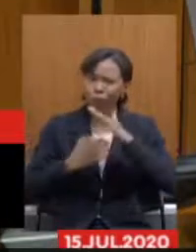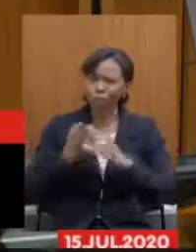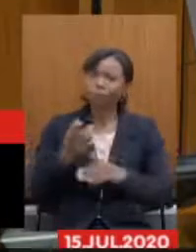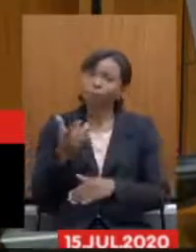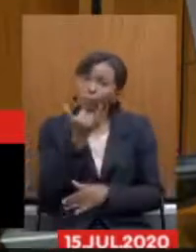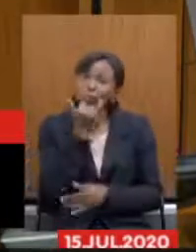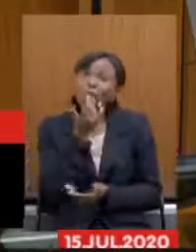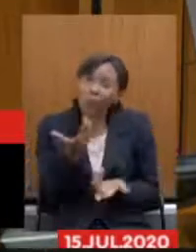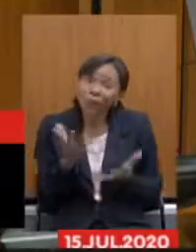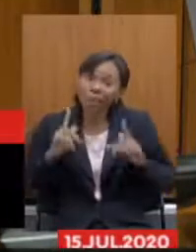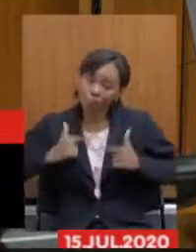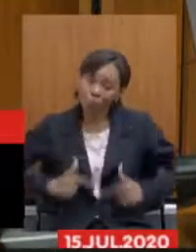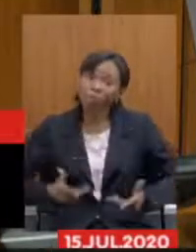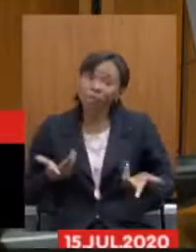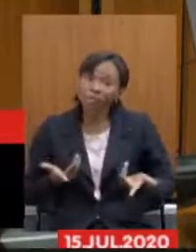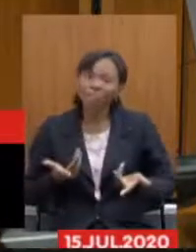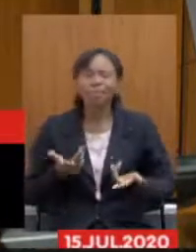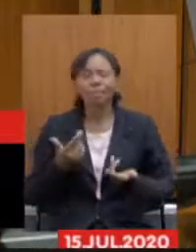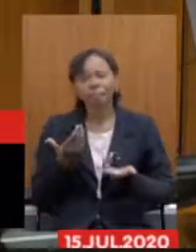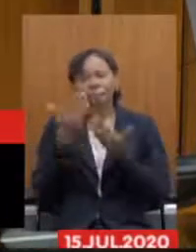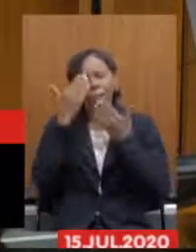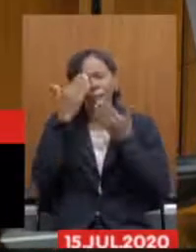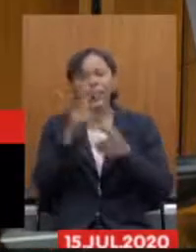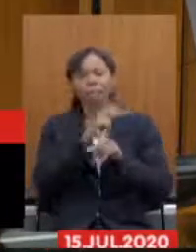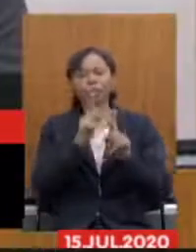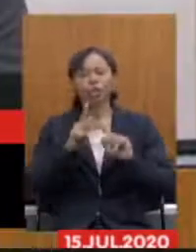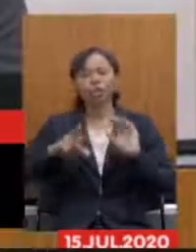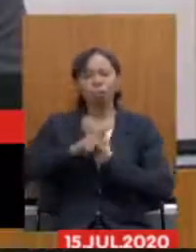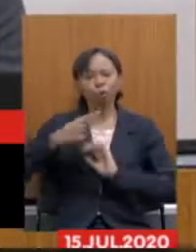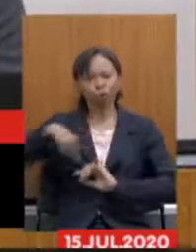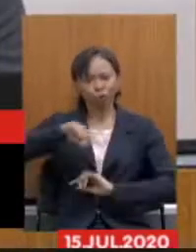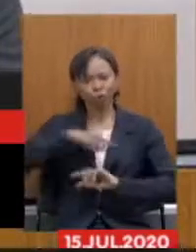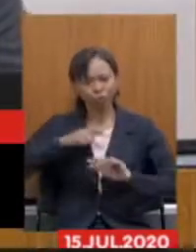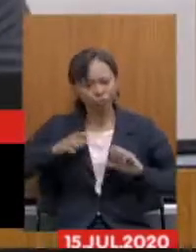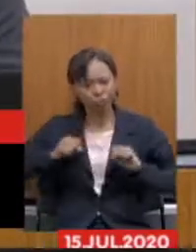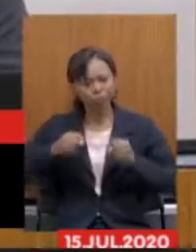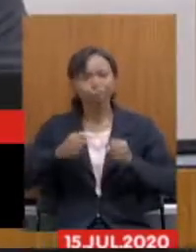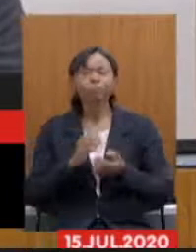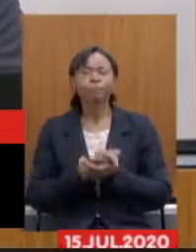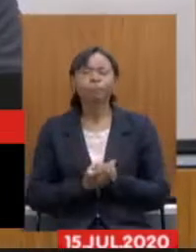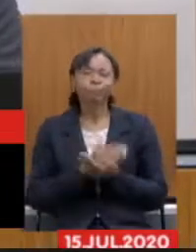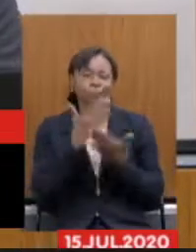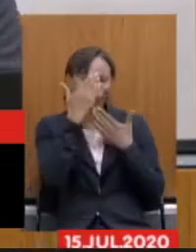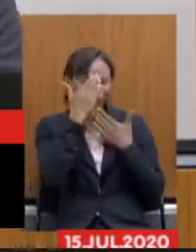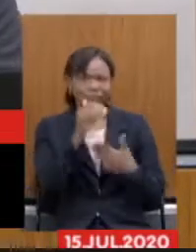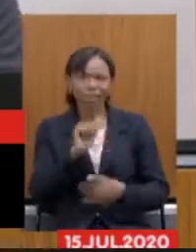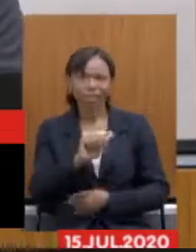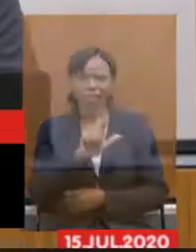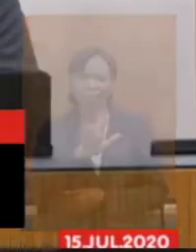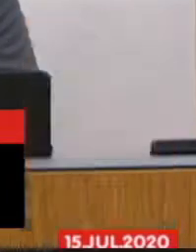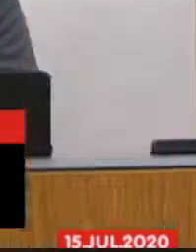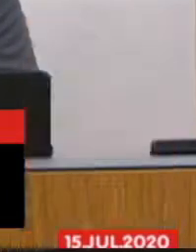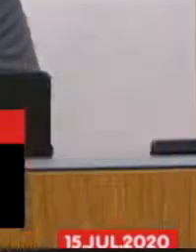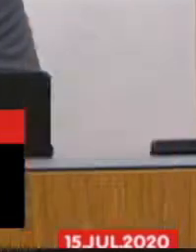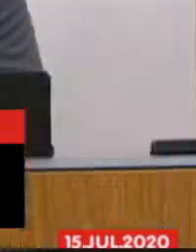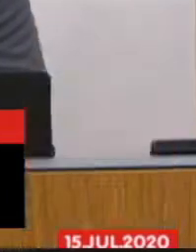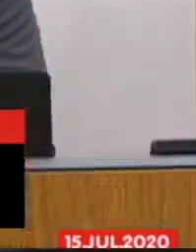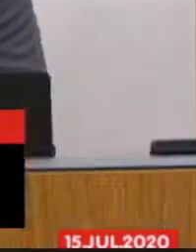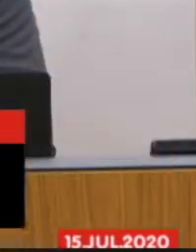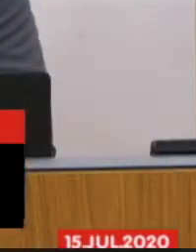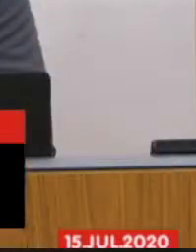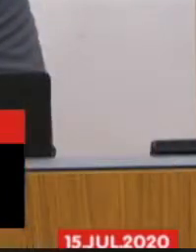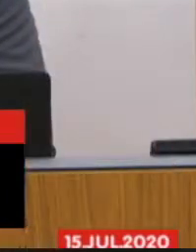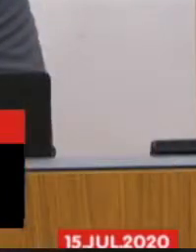então obrigado e a previdência é nossa pessoal vamos à luta agradecemos ao senhor Alexandre Paulo Pires da Silva do